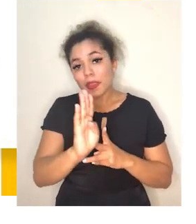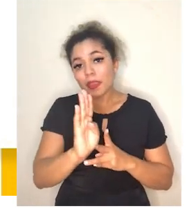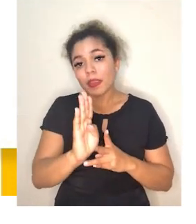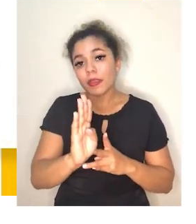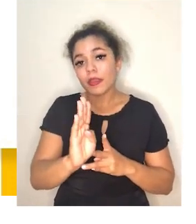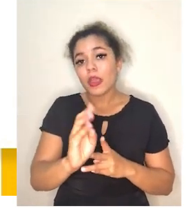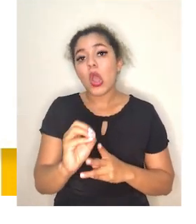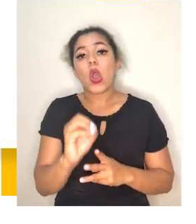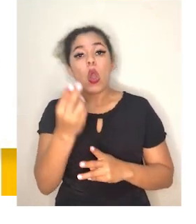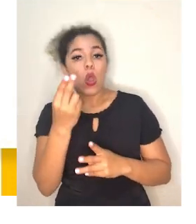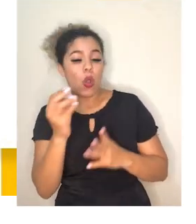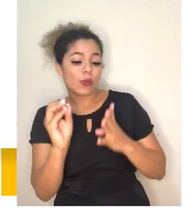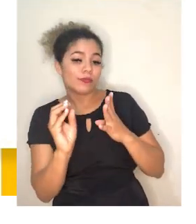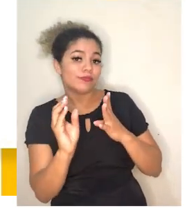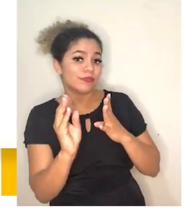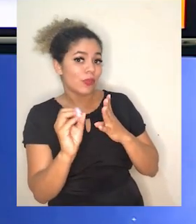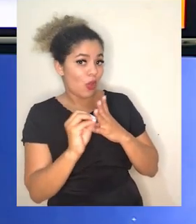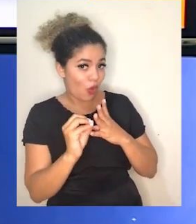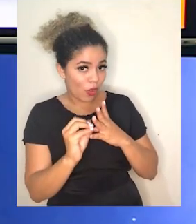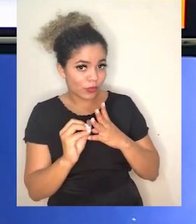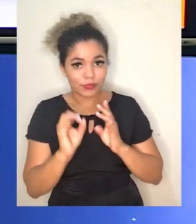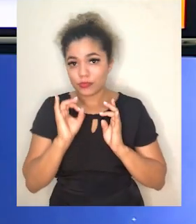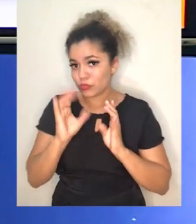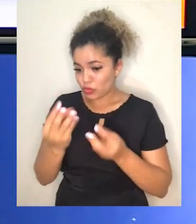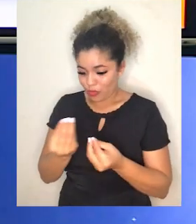e do sangue O.